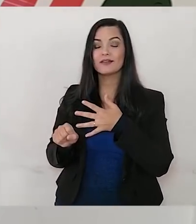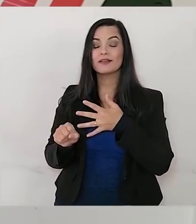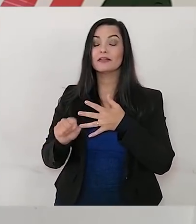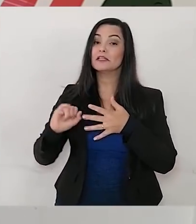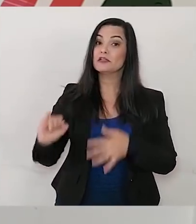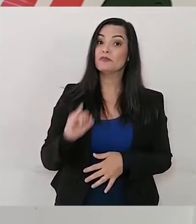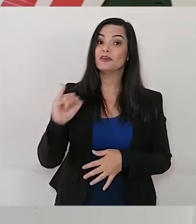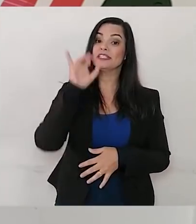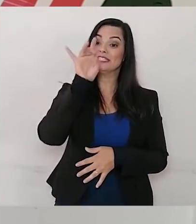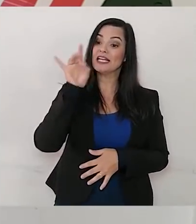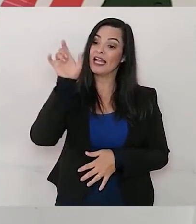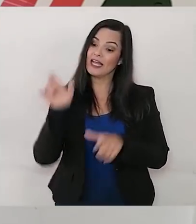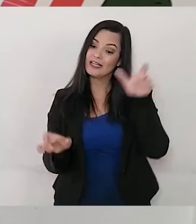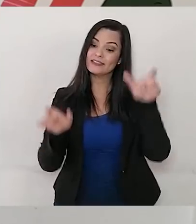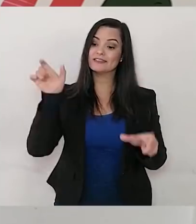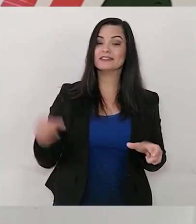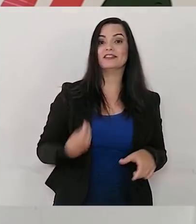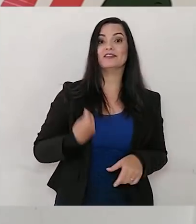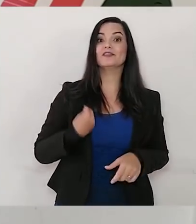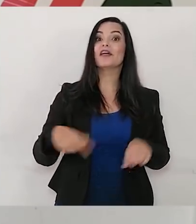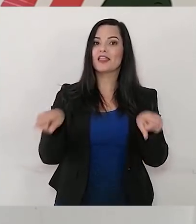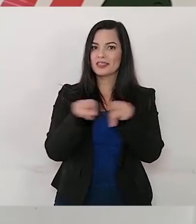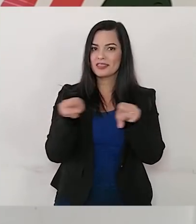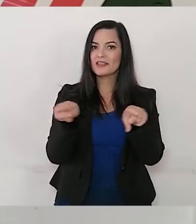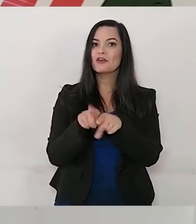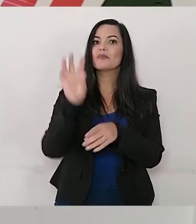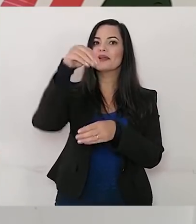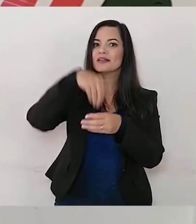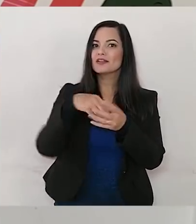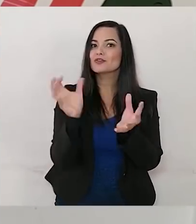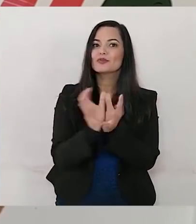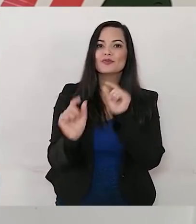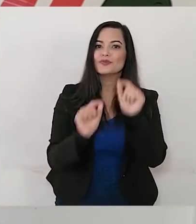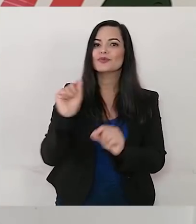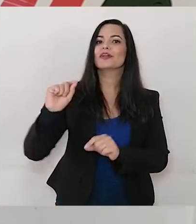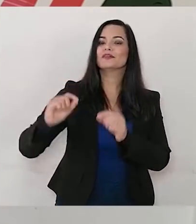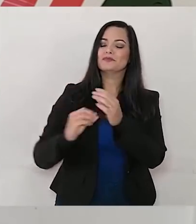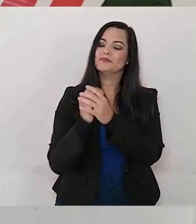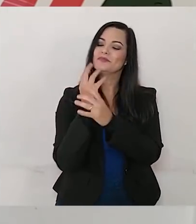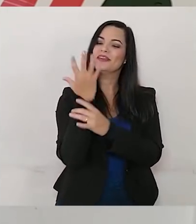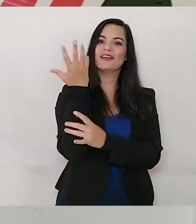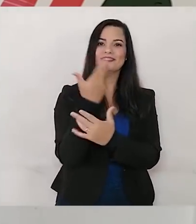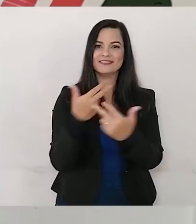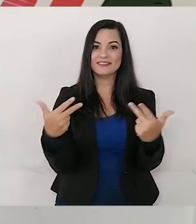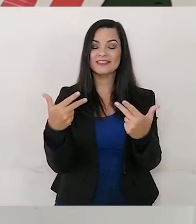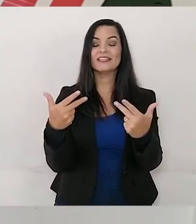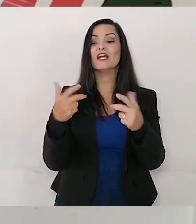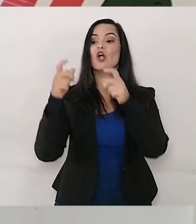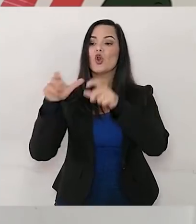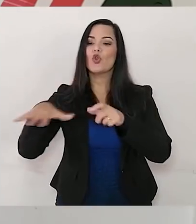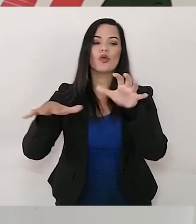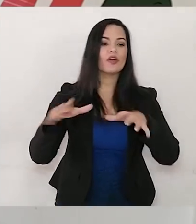cada um desses seres vivos, incluindo as plantas, em todo o funcionamento dos